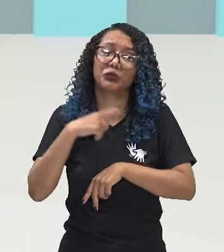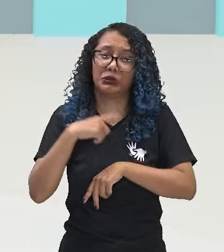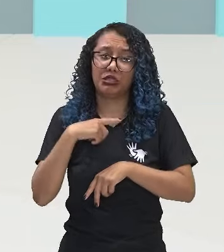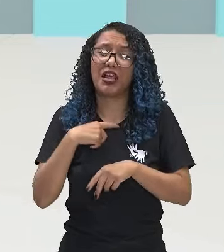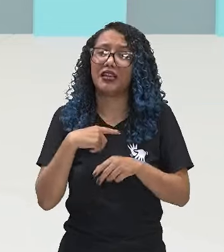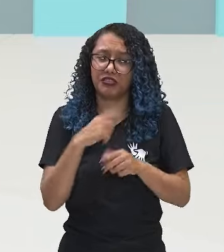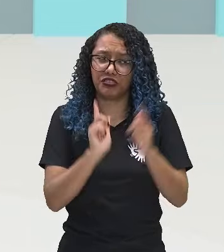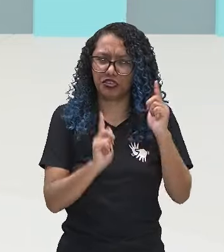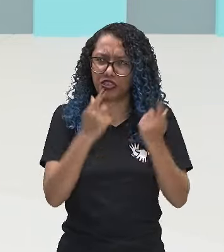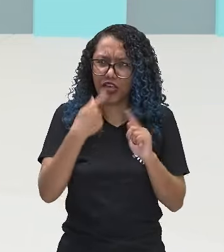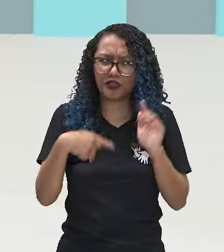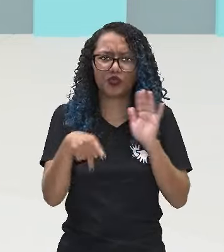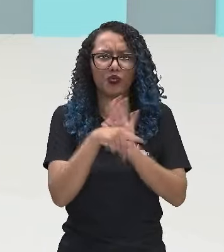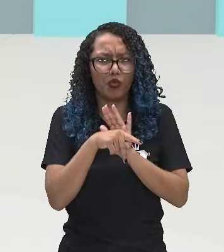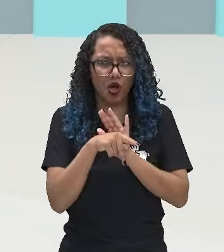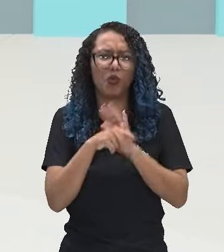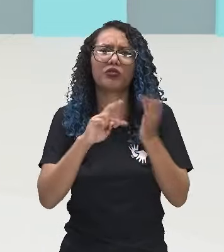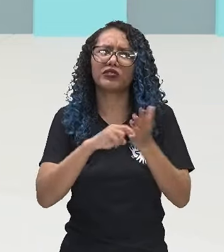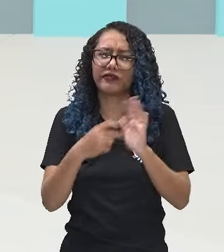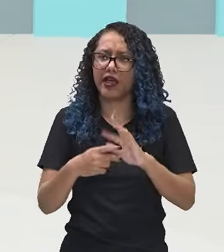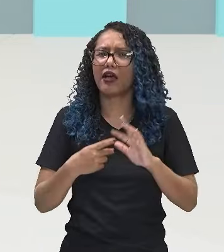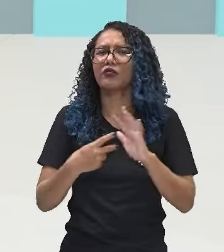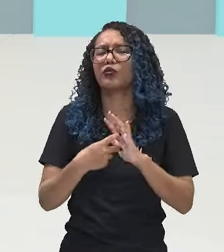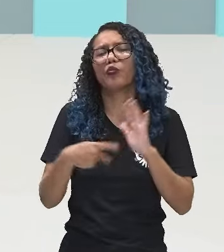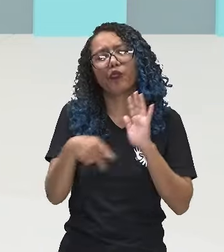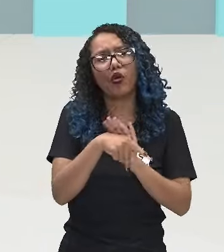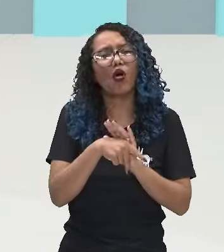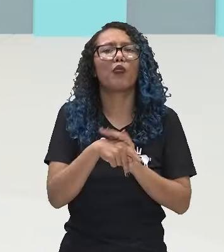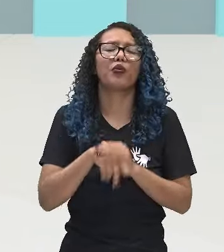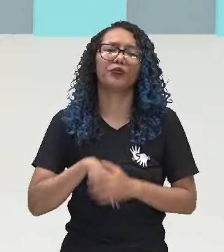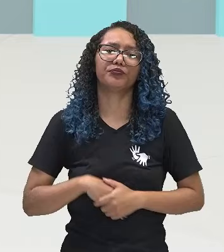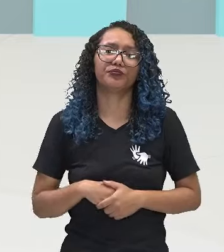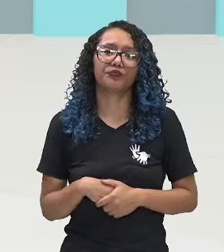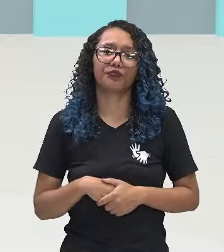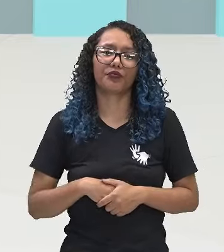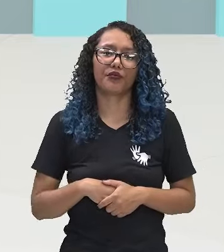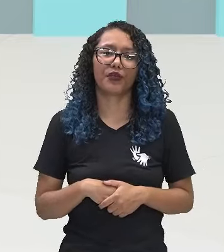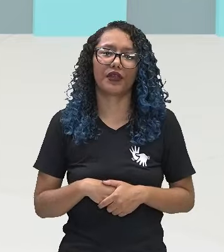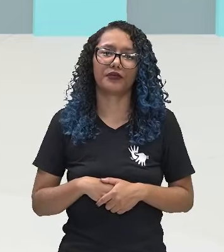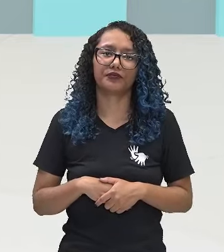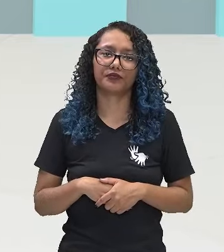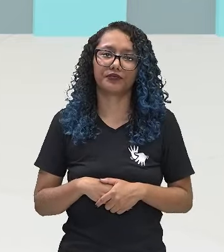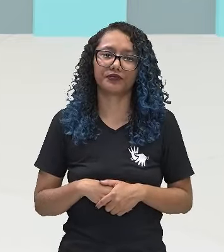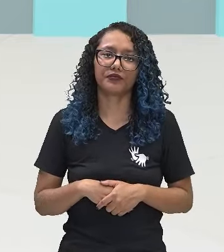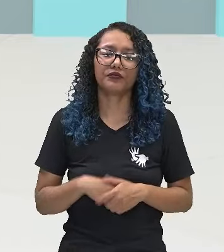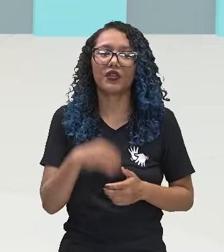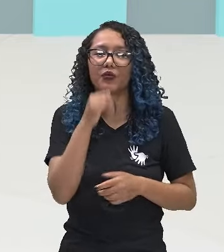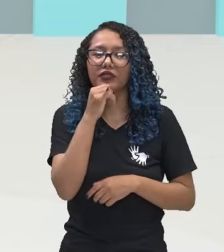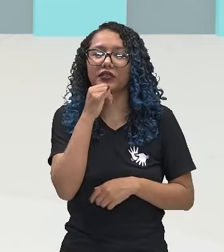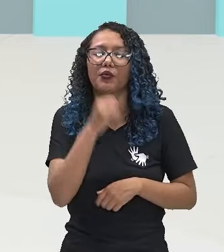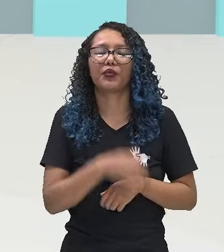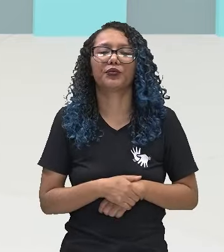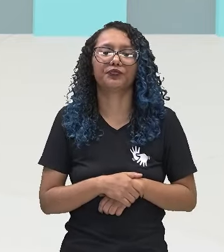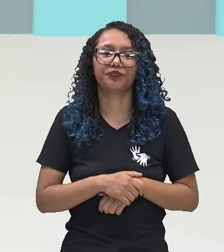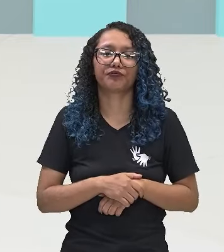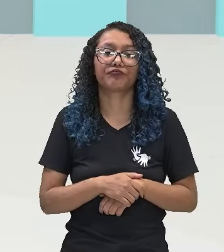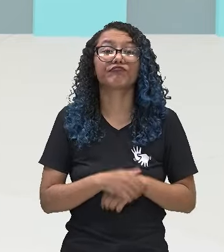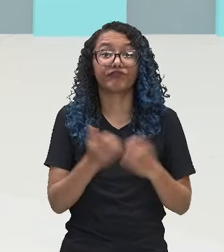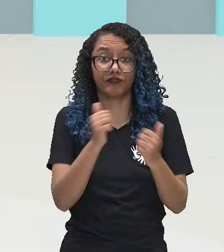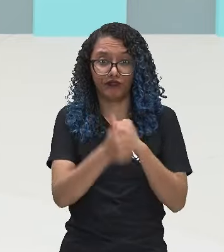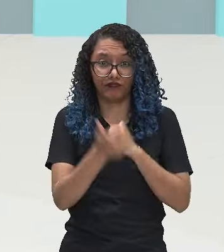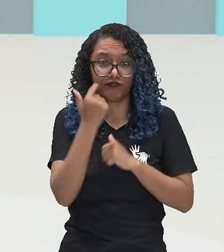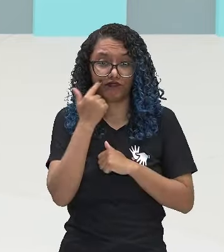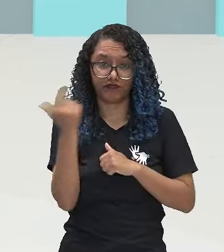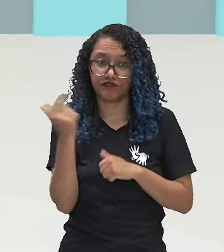aqui alguns desses exemplos, certo? Então, nós temos aí os esportes, certo? E aí, a linguagem